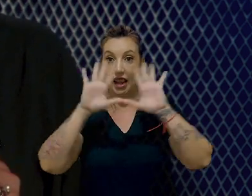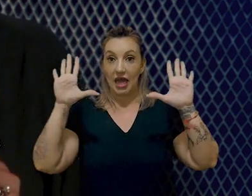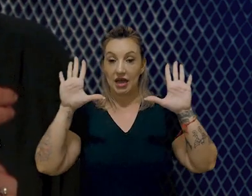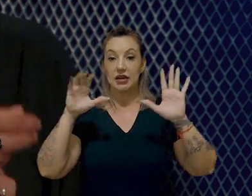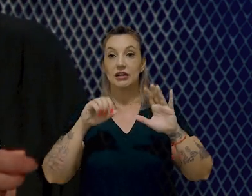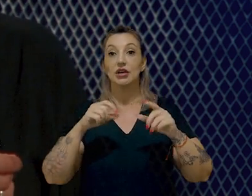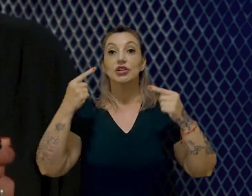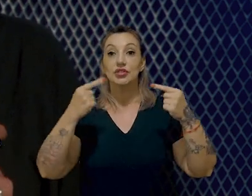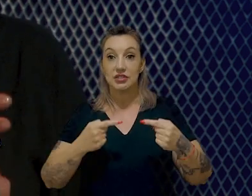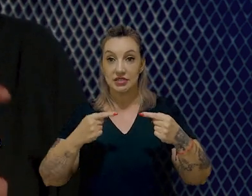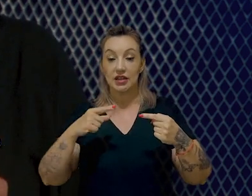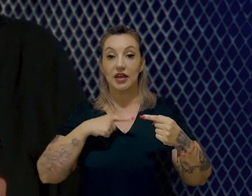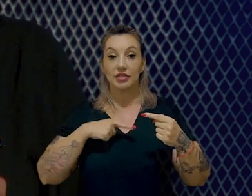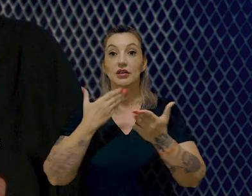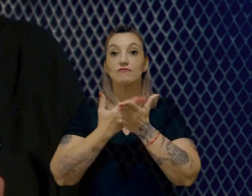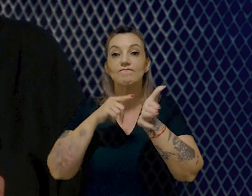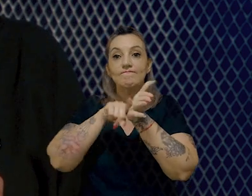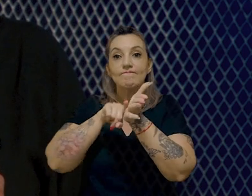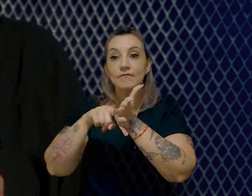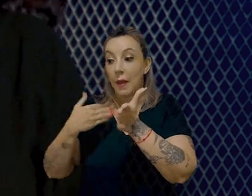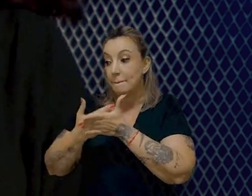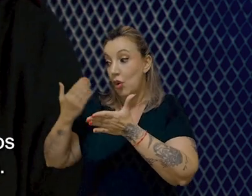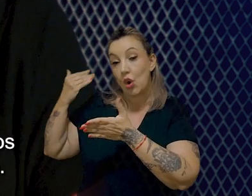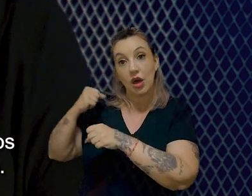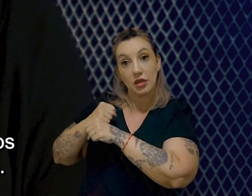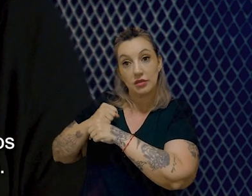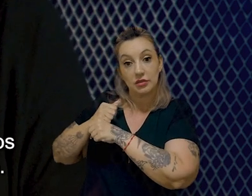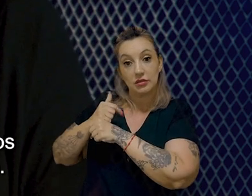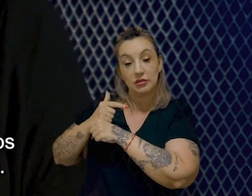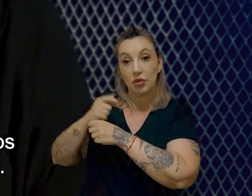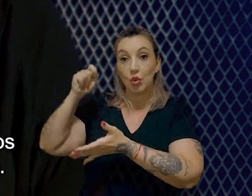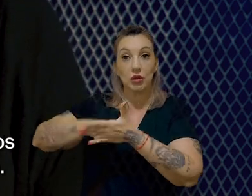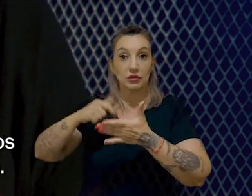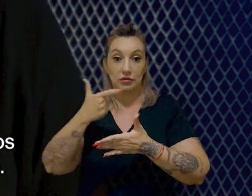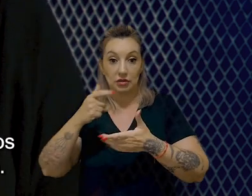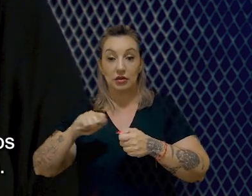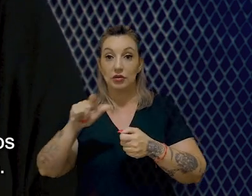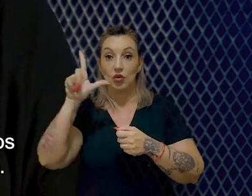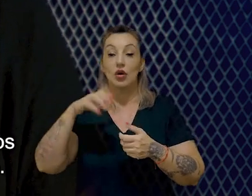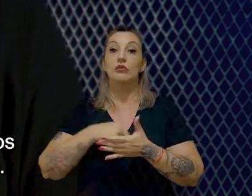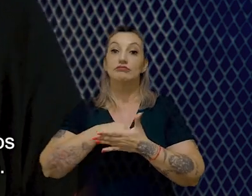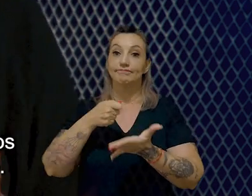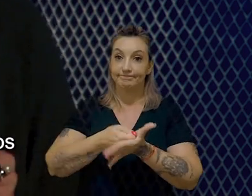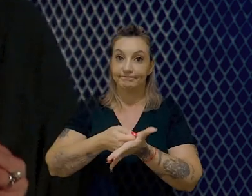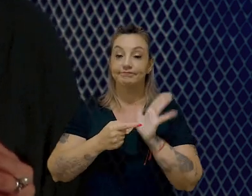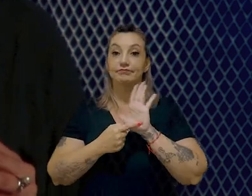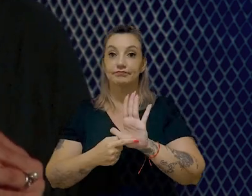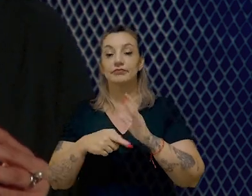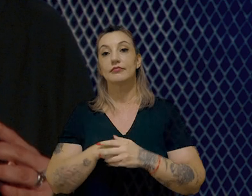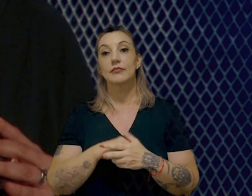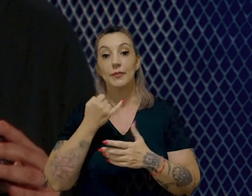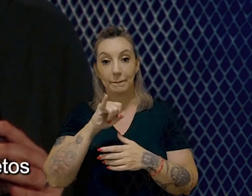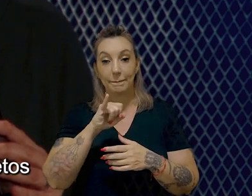e aberta, os desafios de ter estudos técnicos que até poucos anos atrás não eram contratados, que são custos que não estavam na mesa no início.